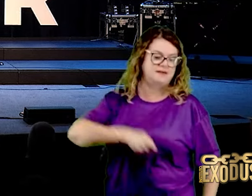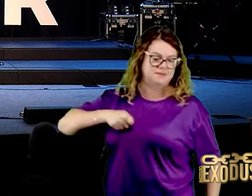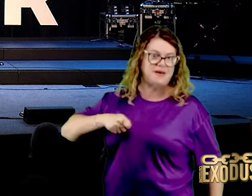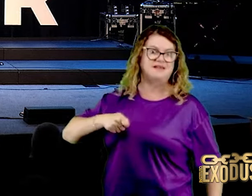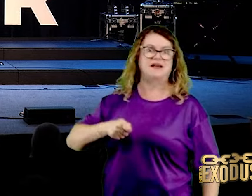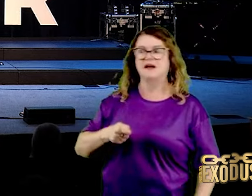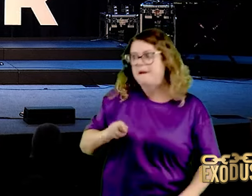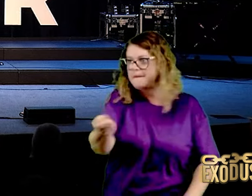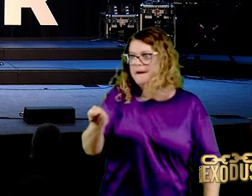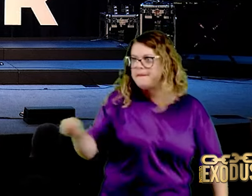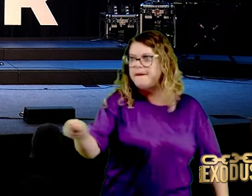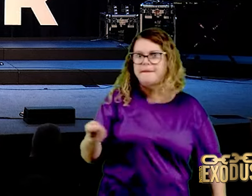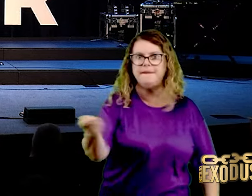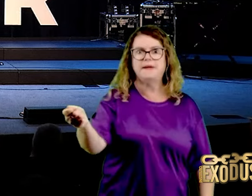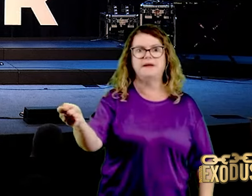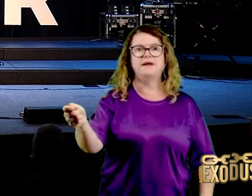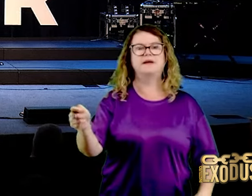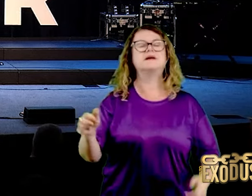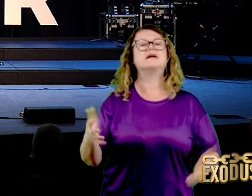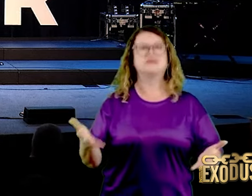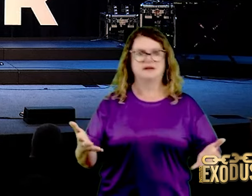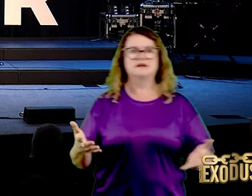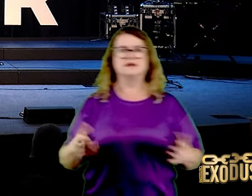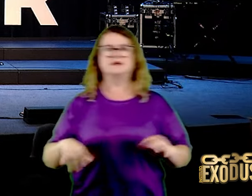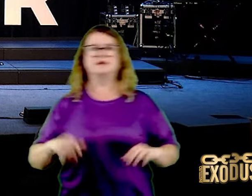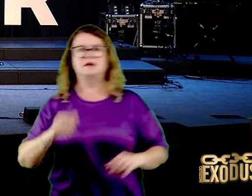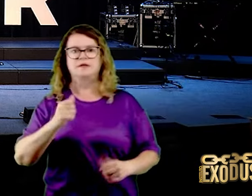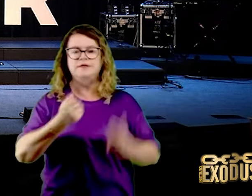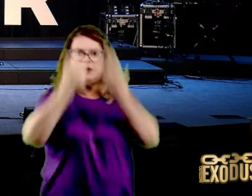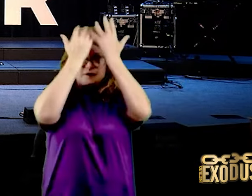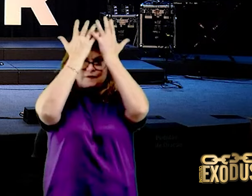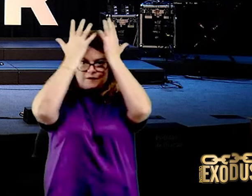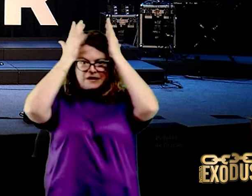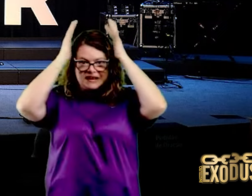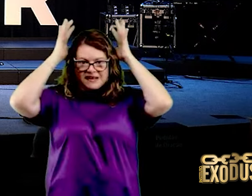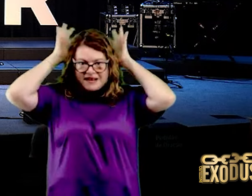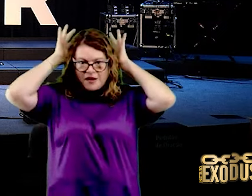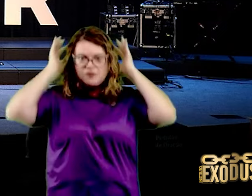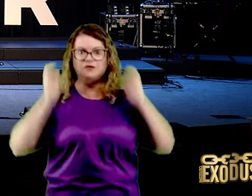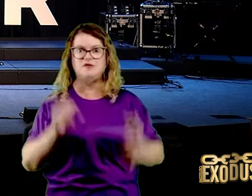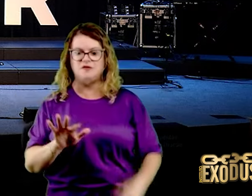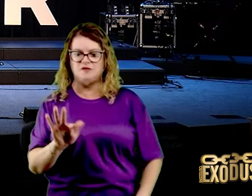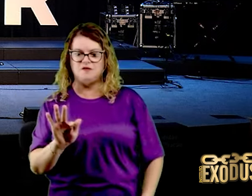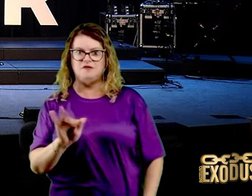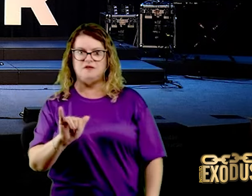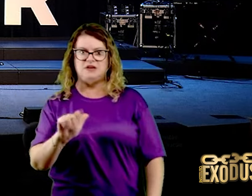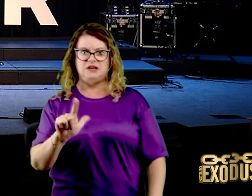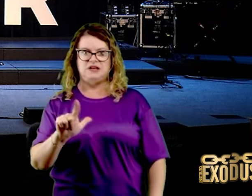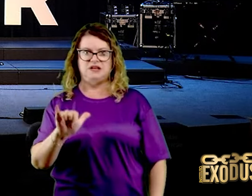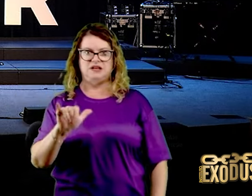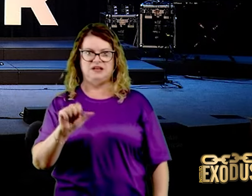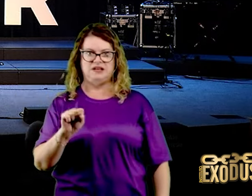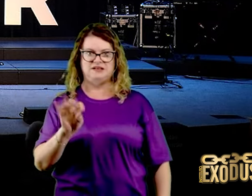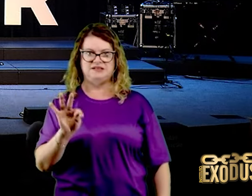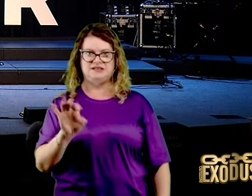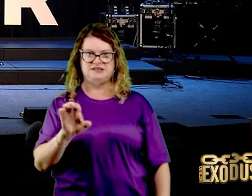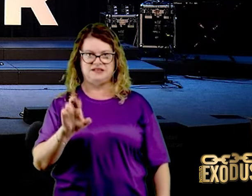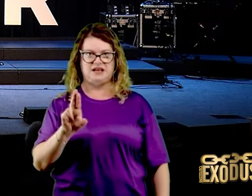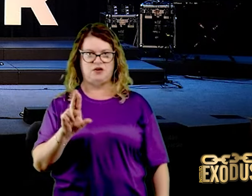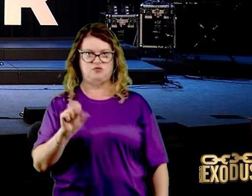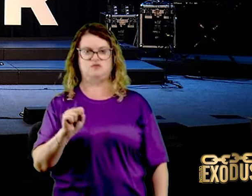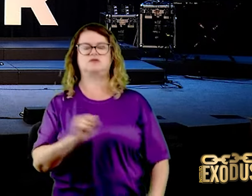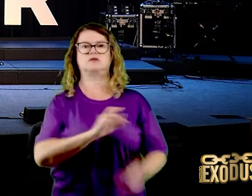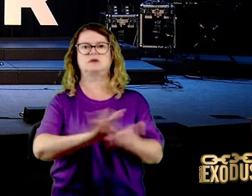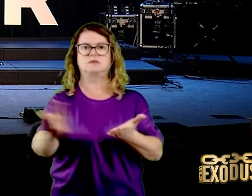Assim, eles tinham que ir aos filisteus, os inimigos, para afiar seus arados, inchados, machados e foice. Por isso, no dia da batalha,